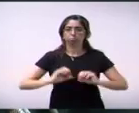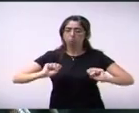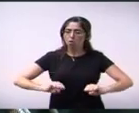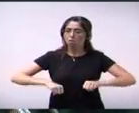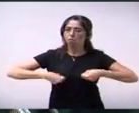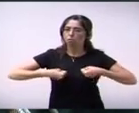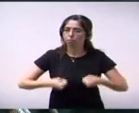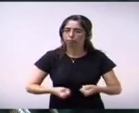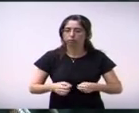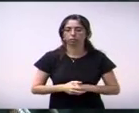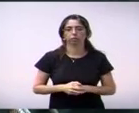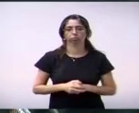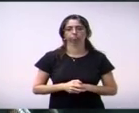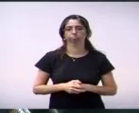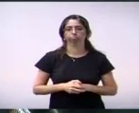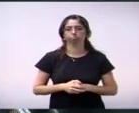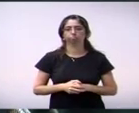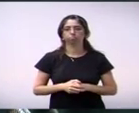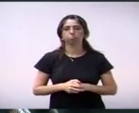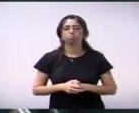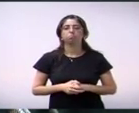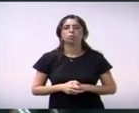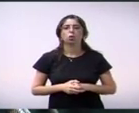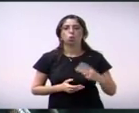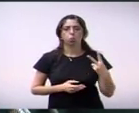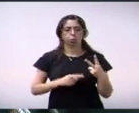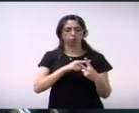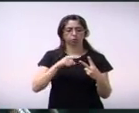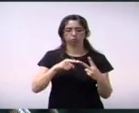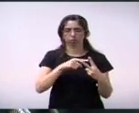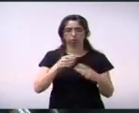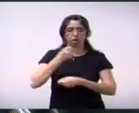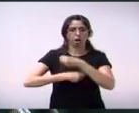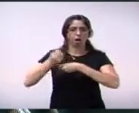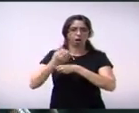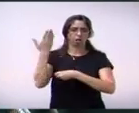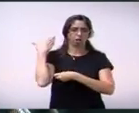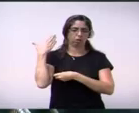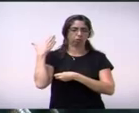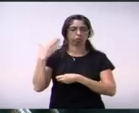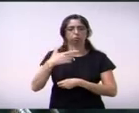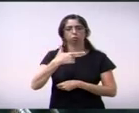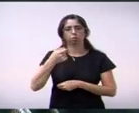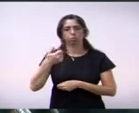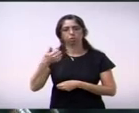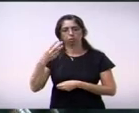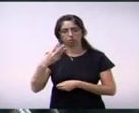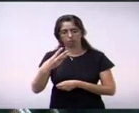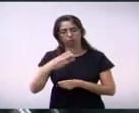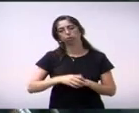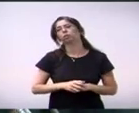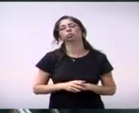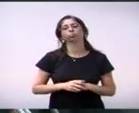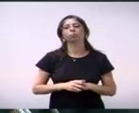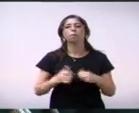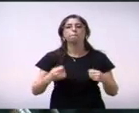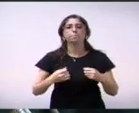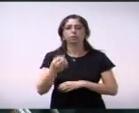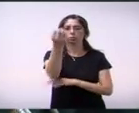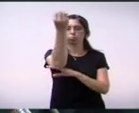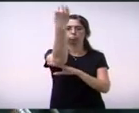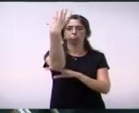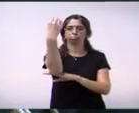209 e 381 de 2013, que tratam de instalação de semáforo ou